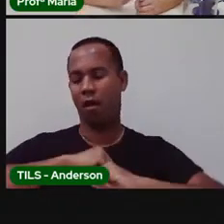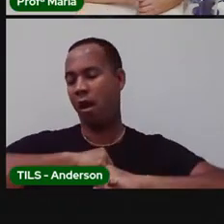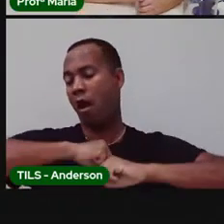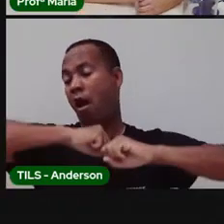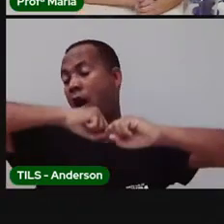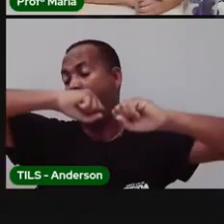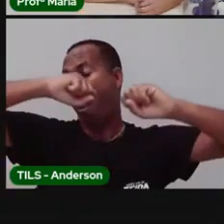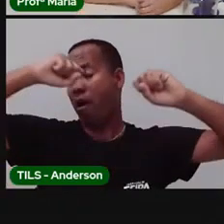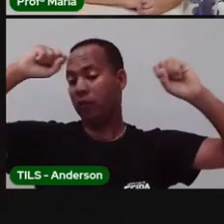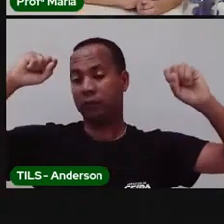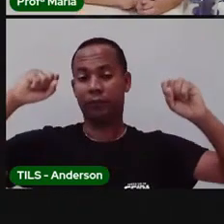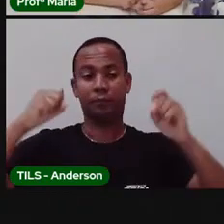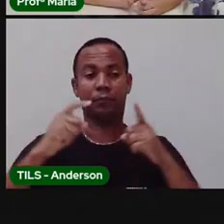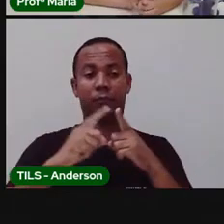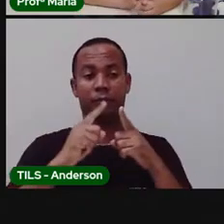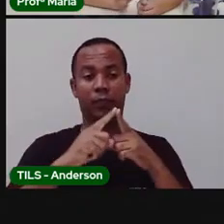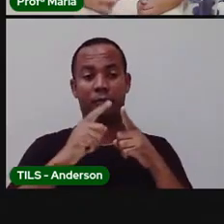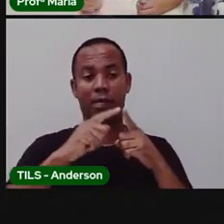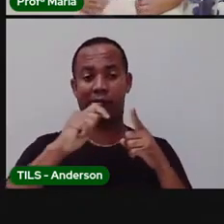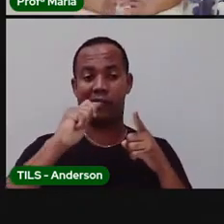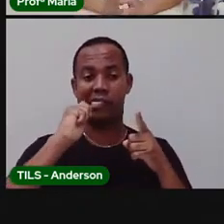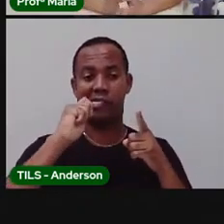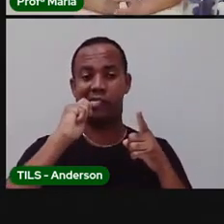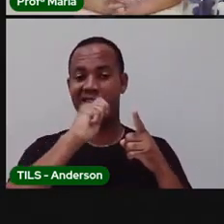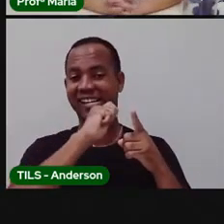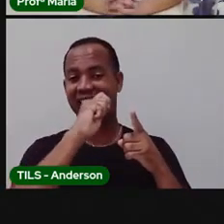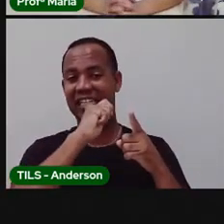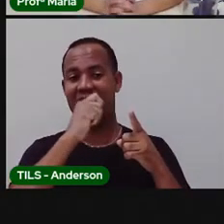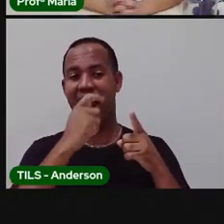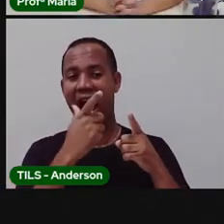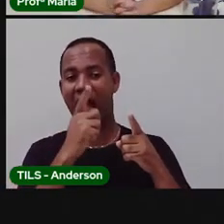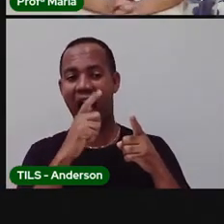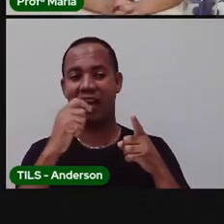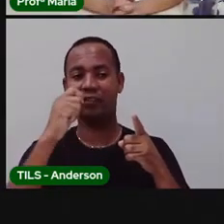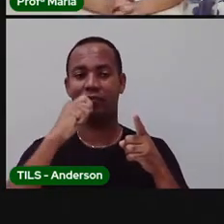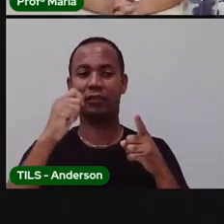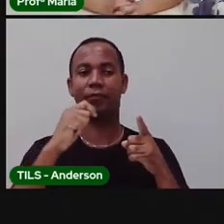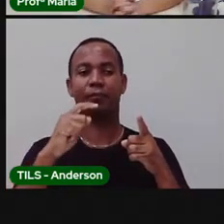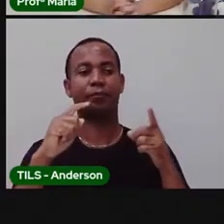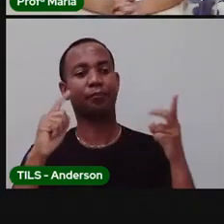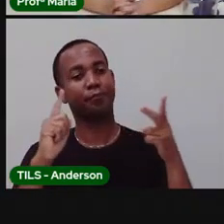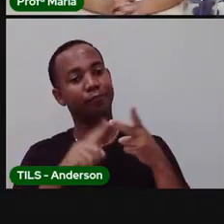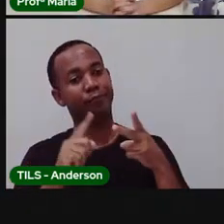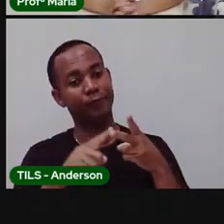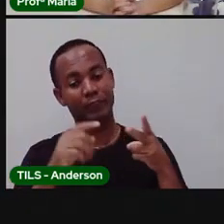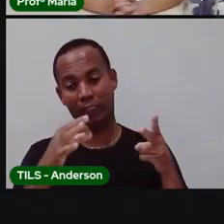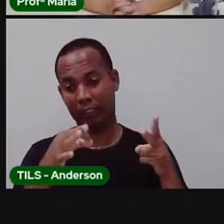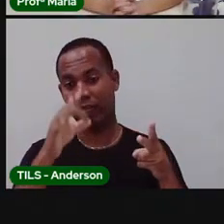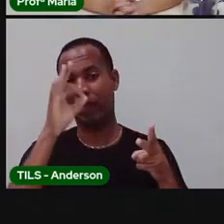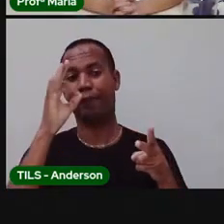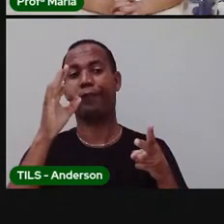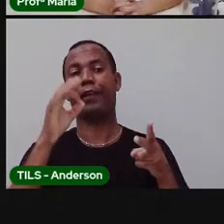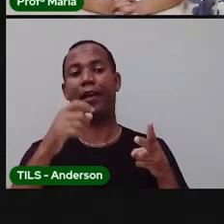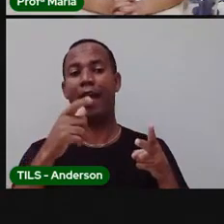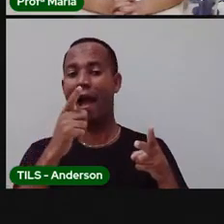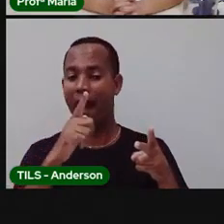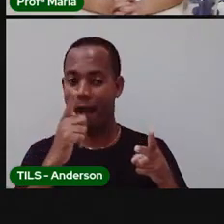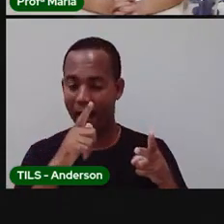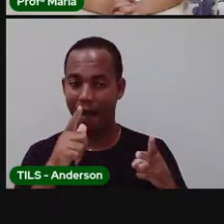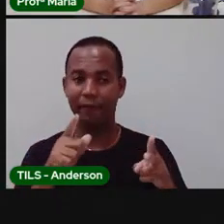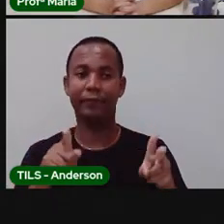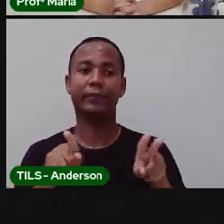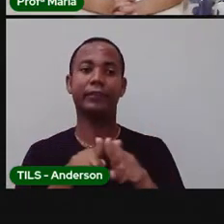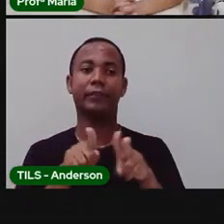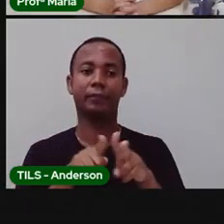os dentes. Usei a água. Vou tomar café. O café foi feito com água. Tá. Demorei um